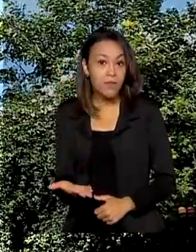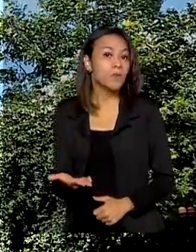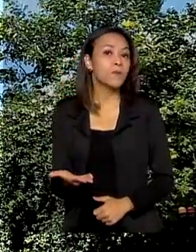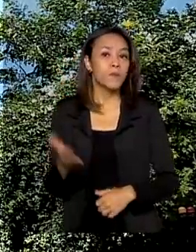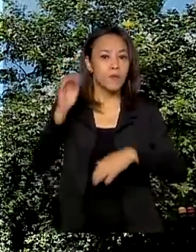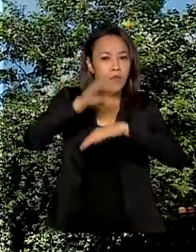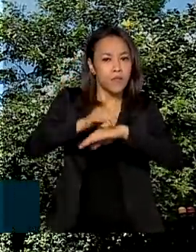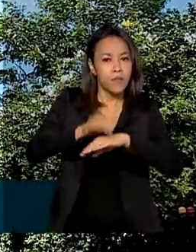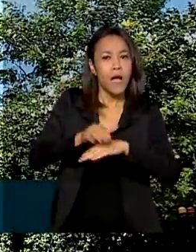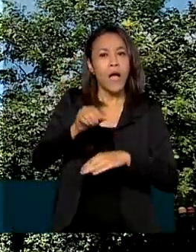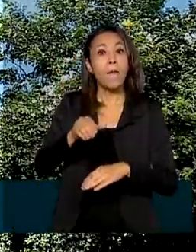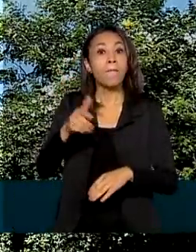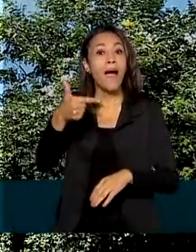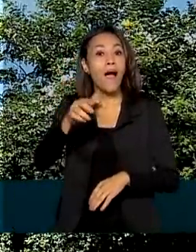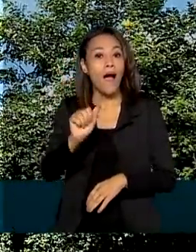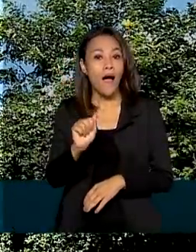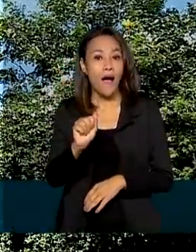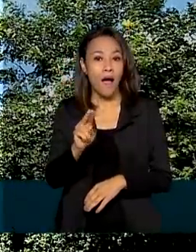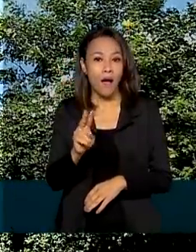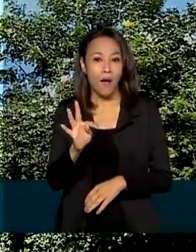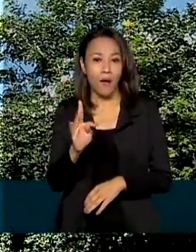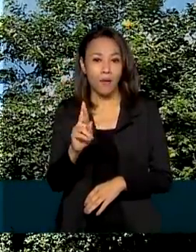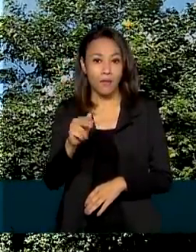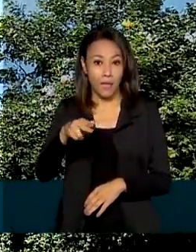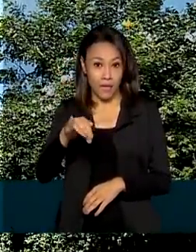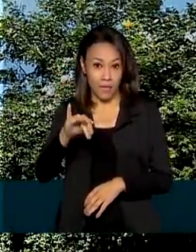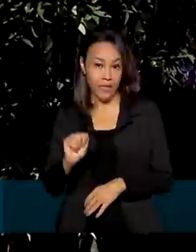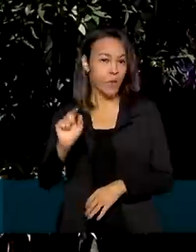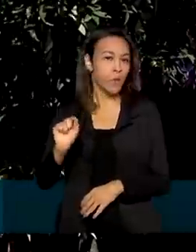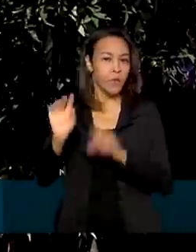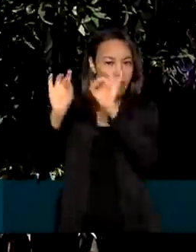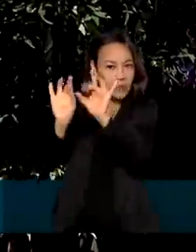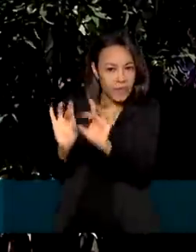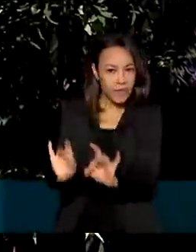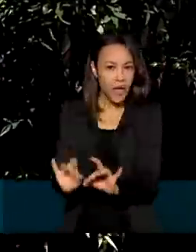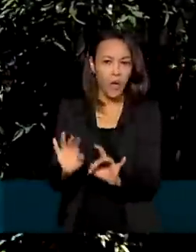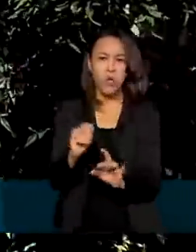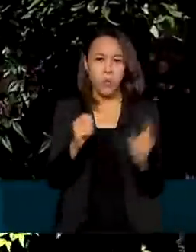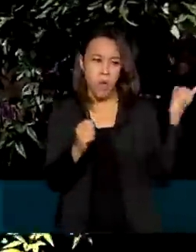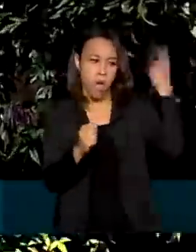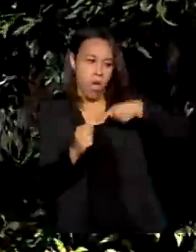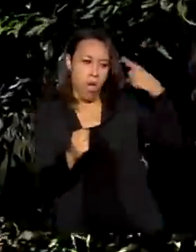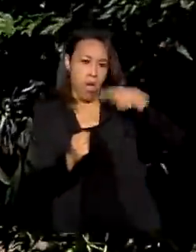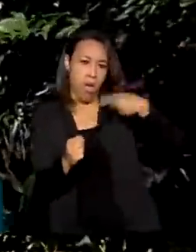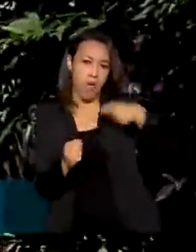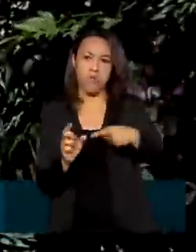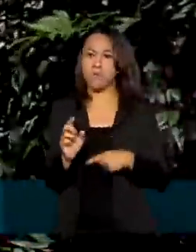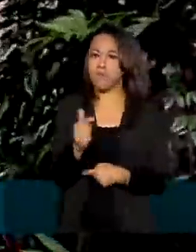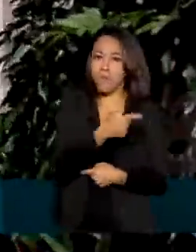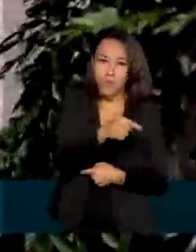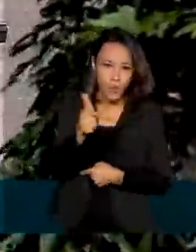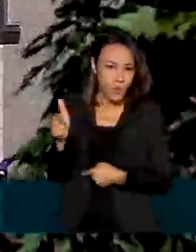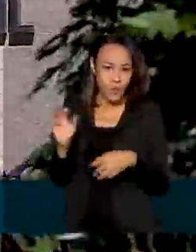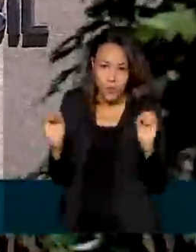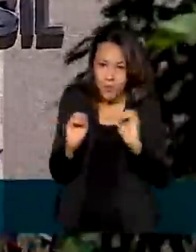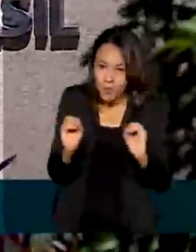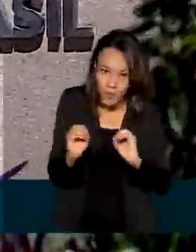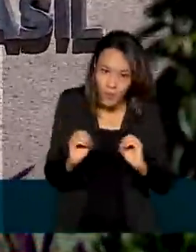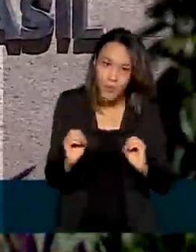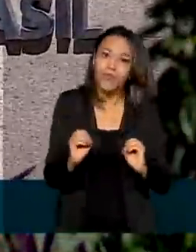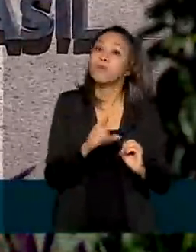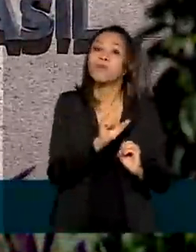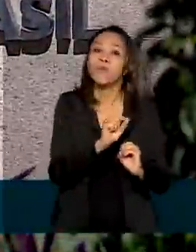instituição passa a ser autarquia de natureza especial, sem tutela ou subordinação hierárquica ao